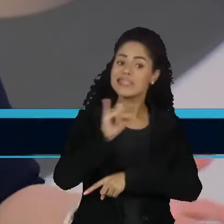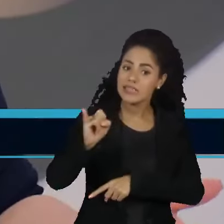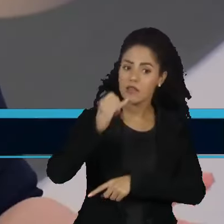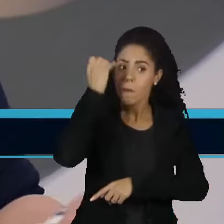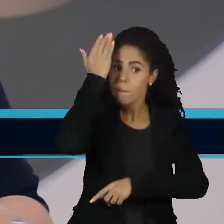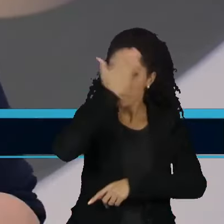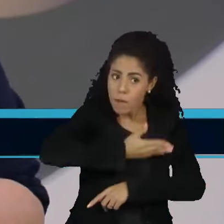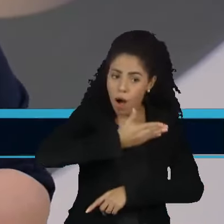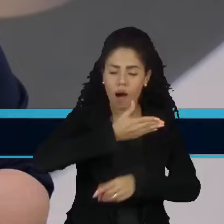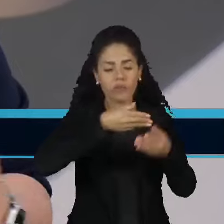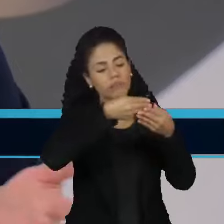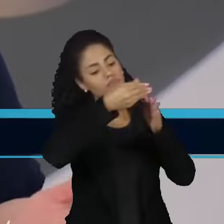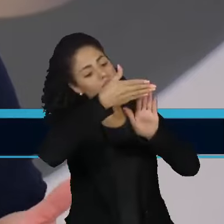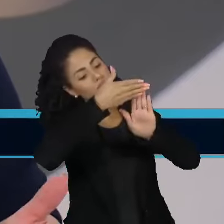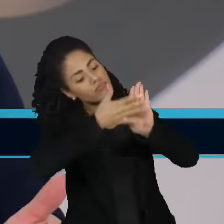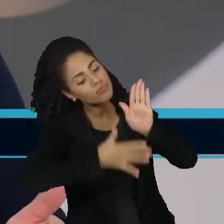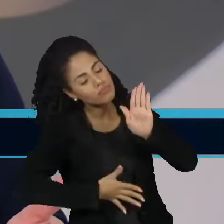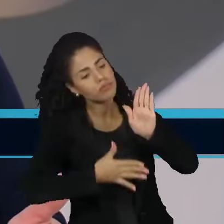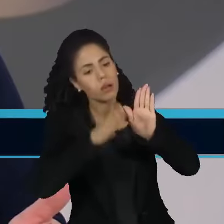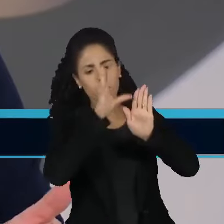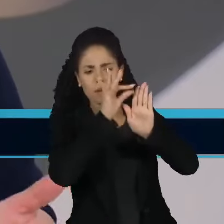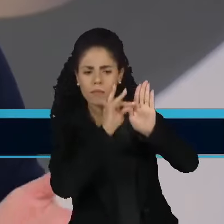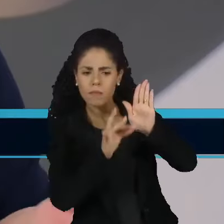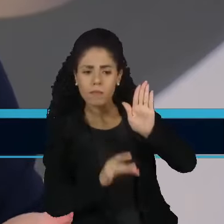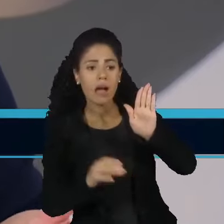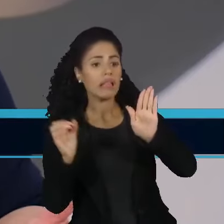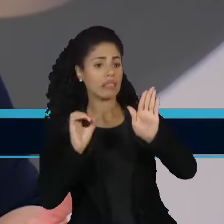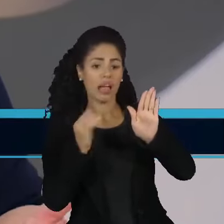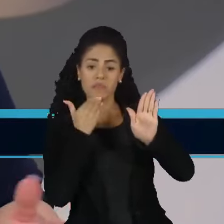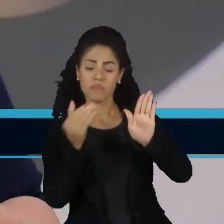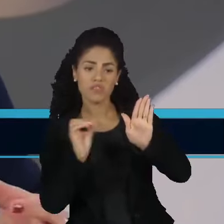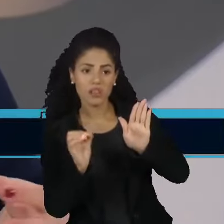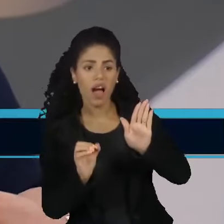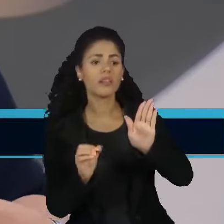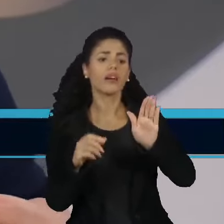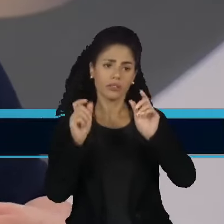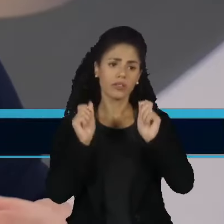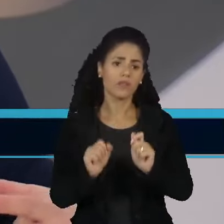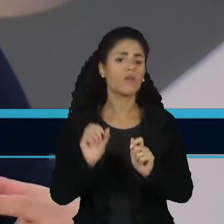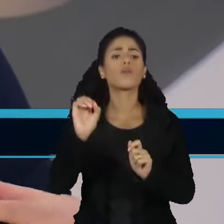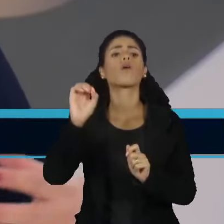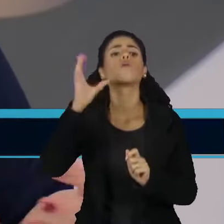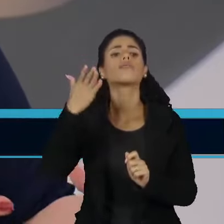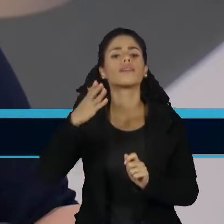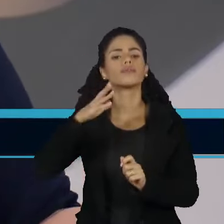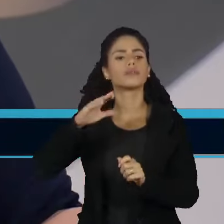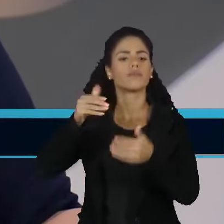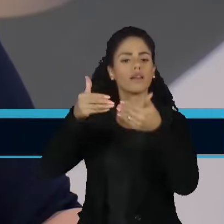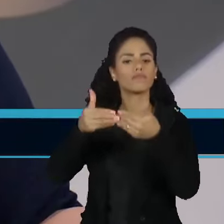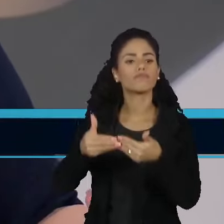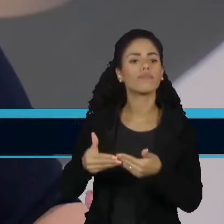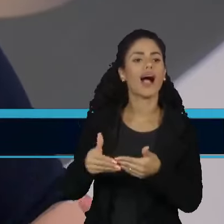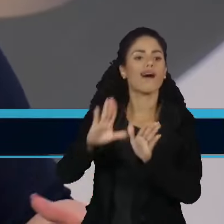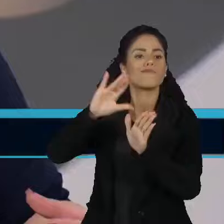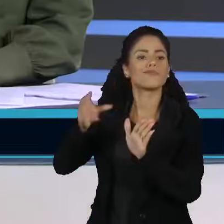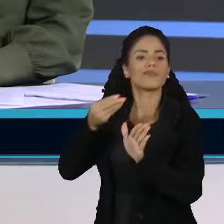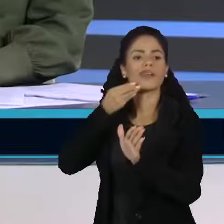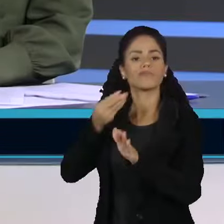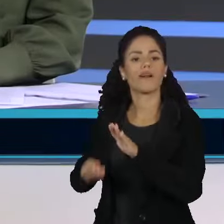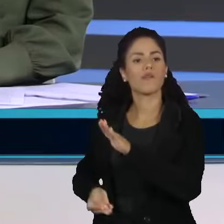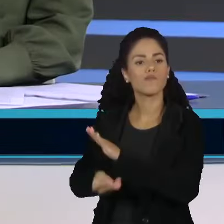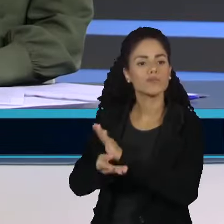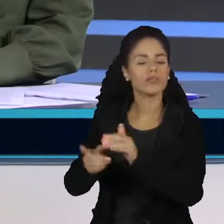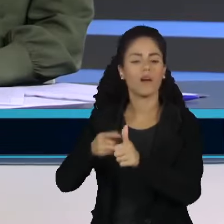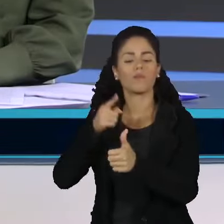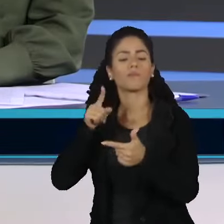contas, você abre espaços para inúmeras disfuncionalidades, que vão desde o desconhecimento de como usar, então